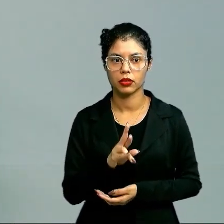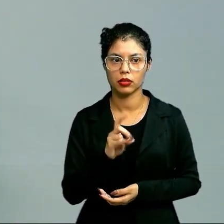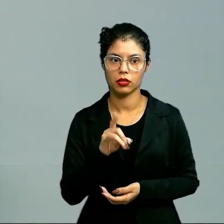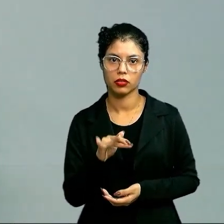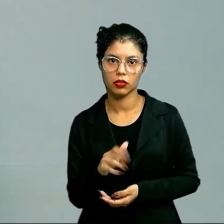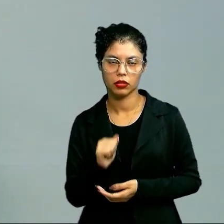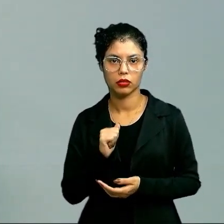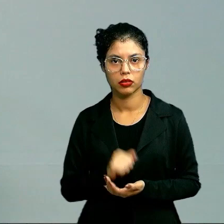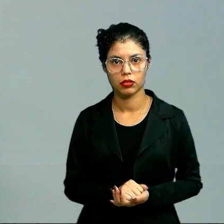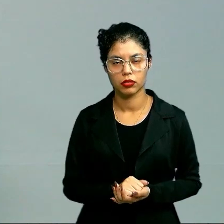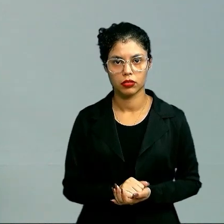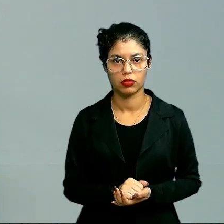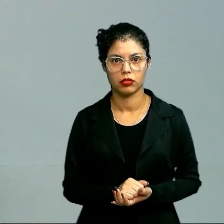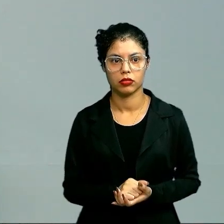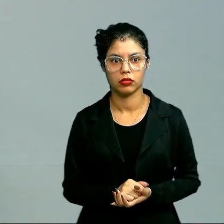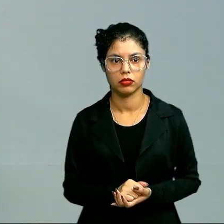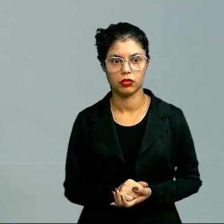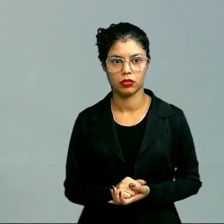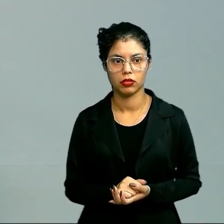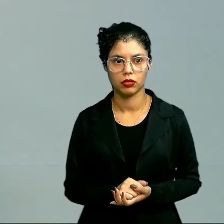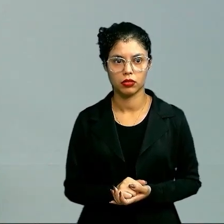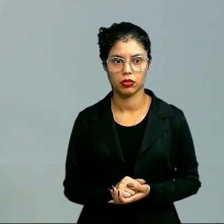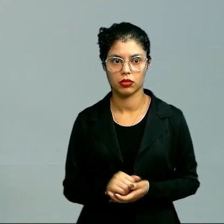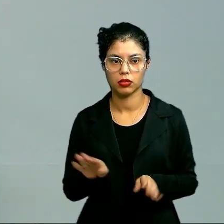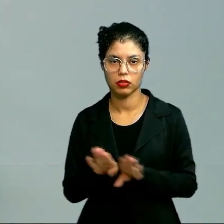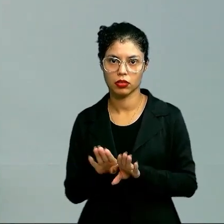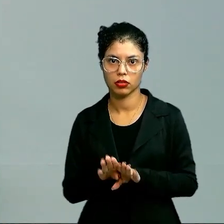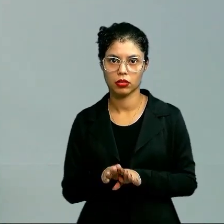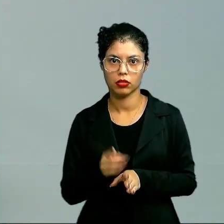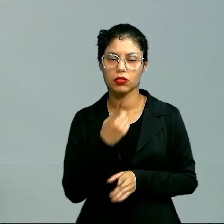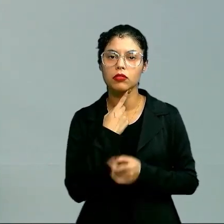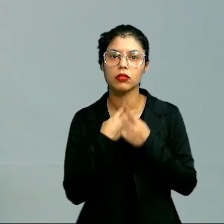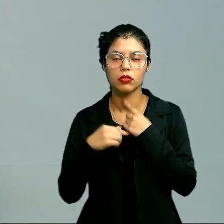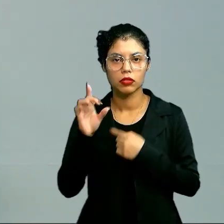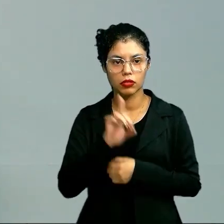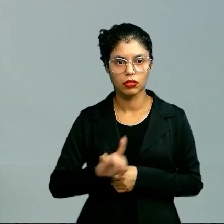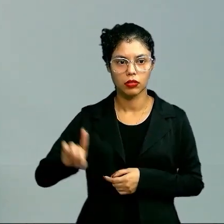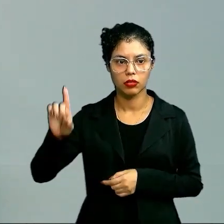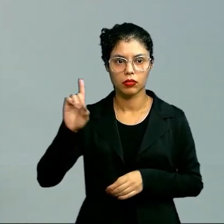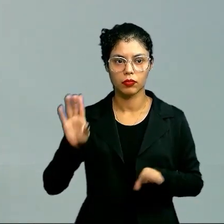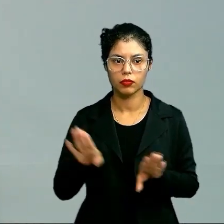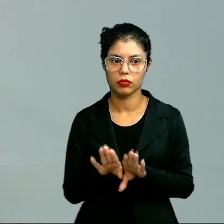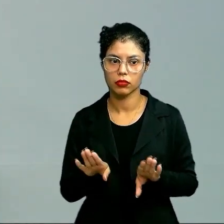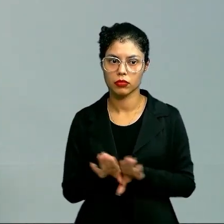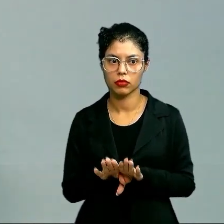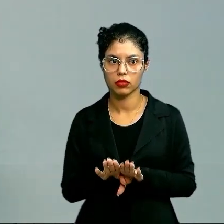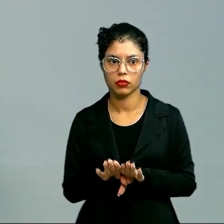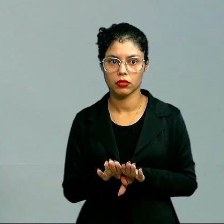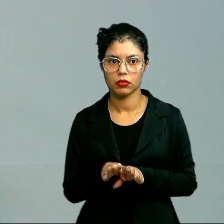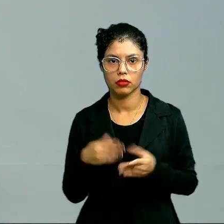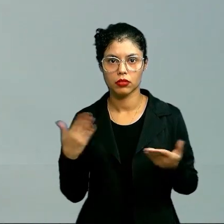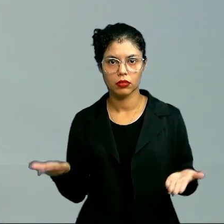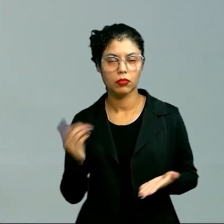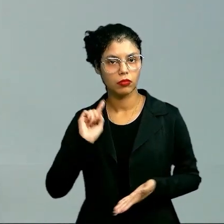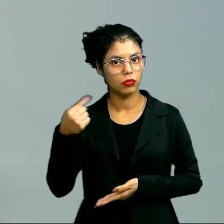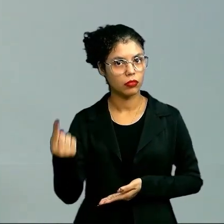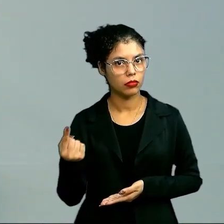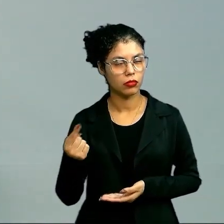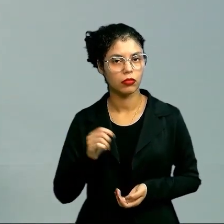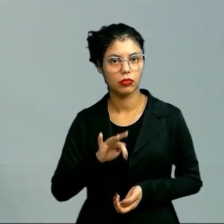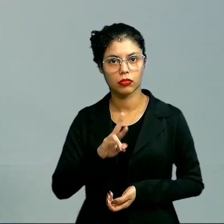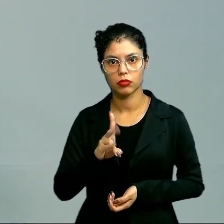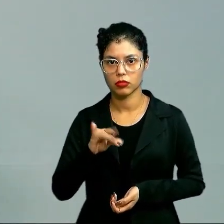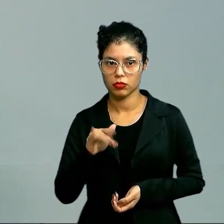parentes dele, conformem-se com a vontade de Deus. Ou seja, para aquele que é